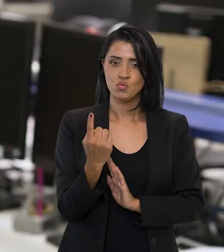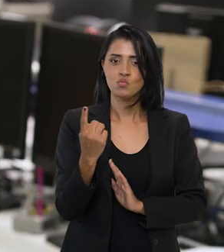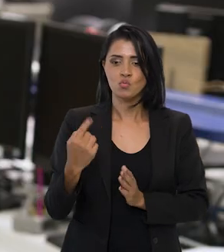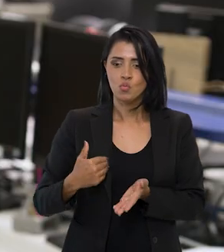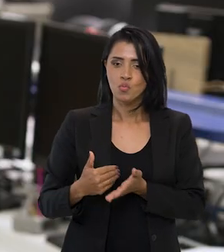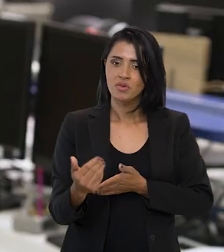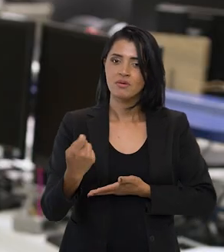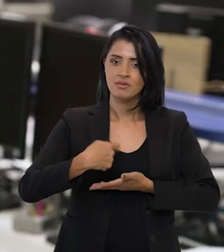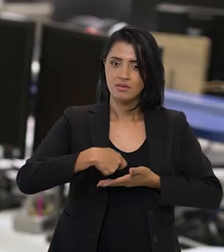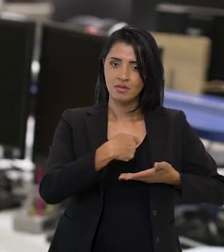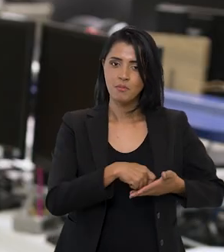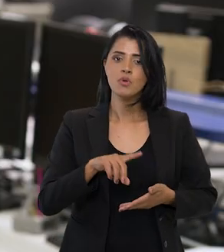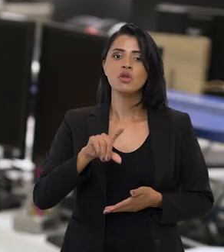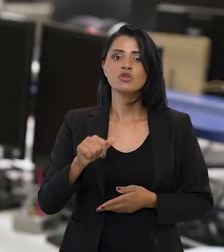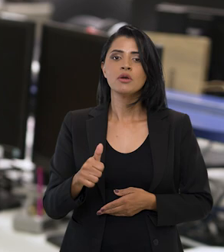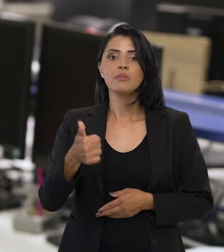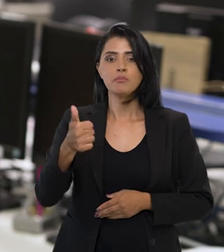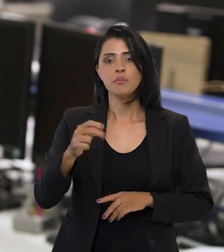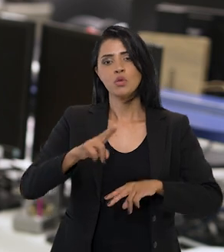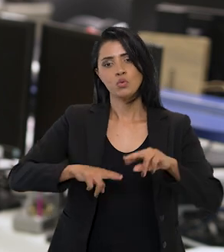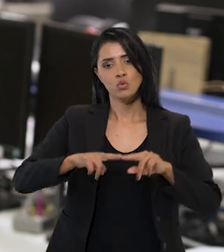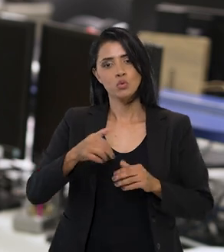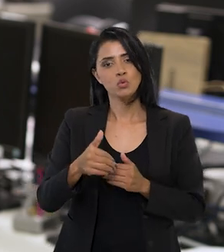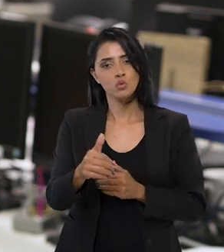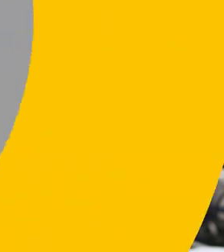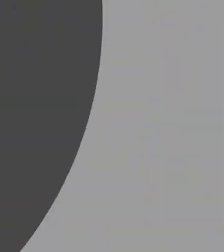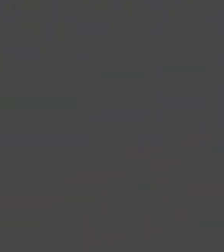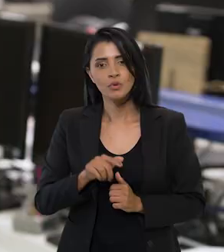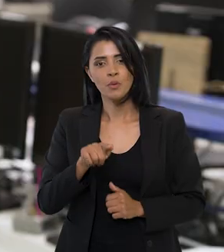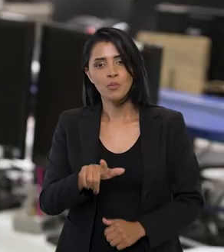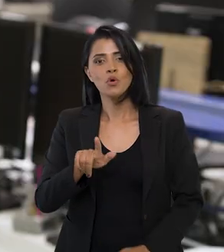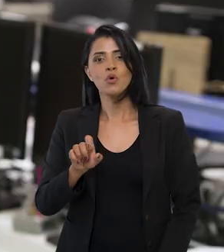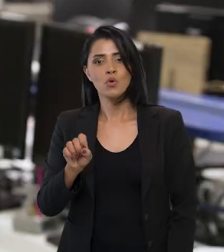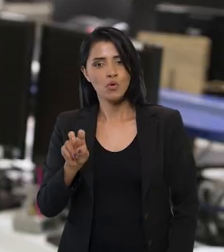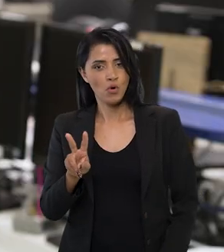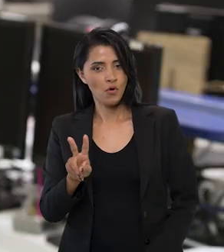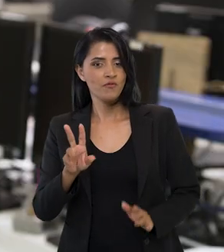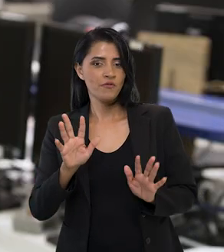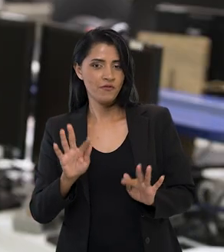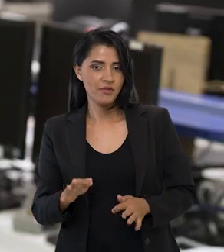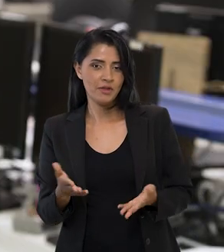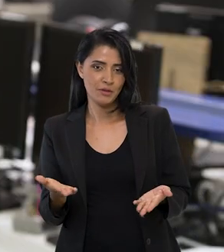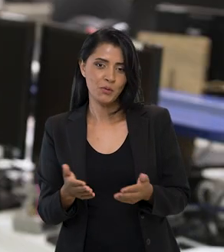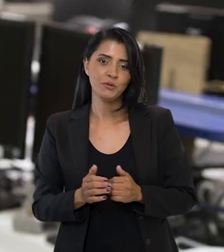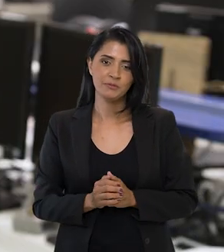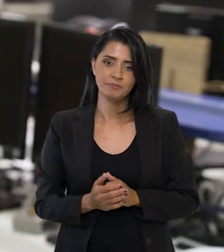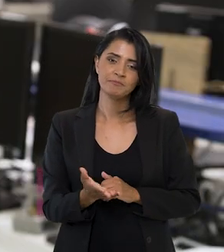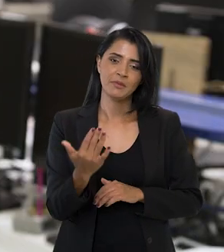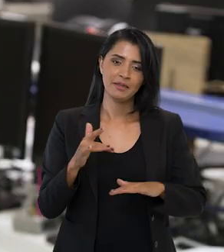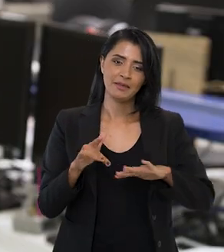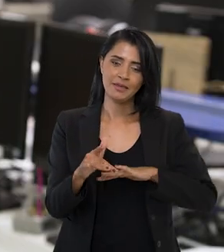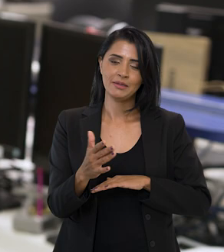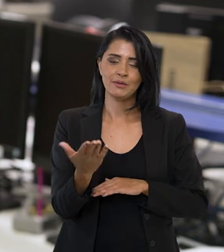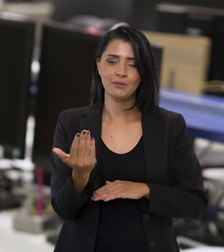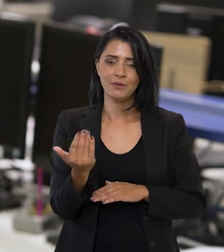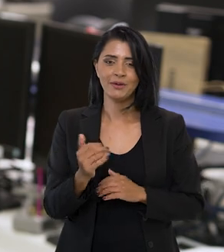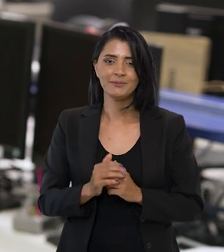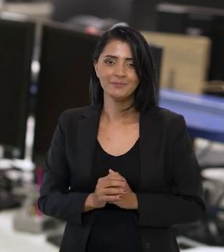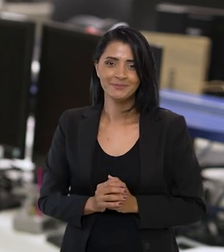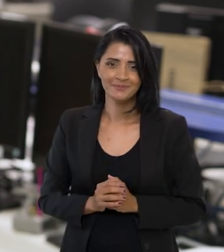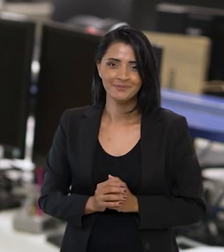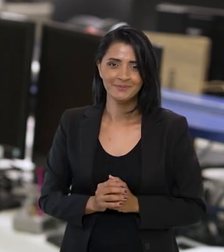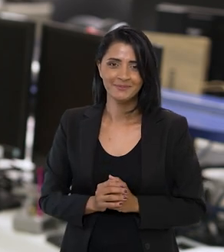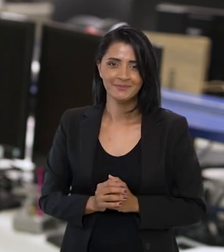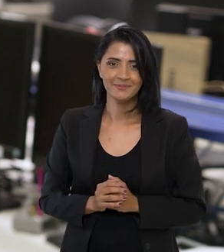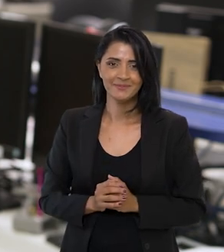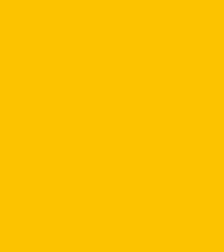vai começar a receber a partir de 1º de junho. E o Ponto Gov de hoje fica por aqui. Sigam com a gente